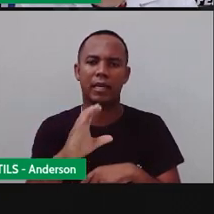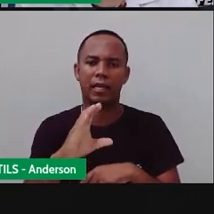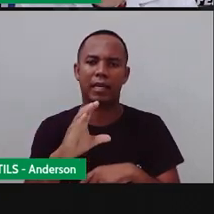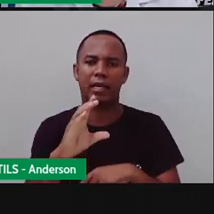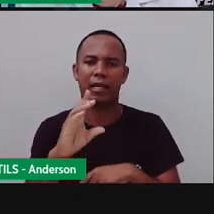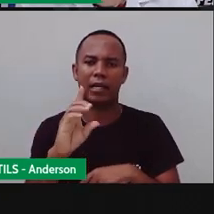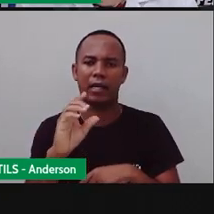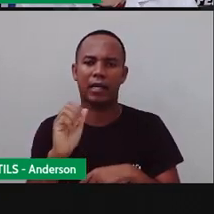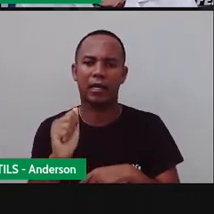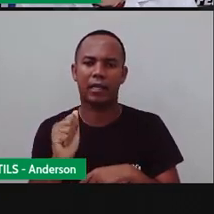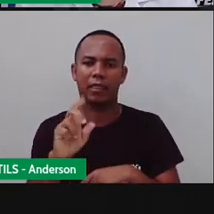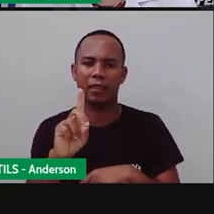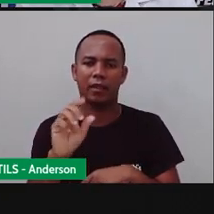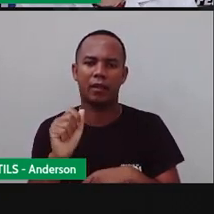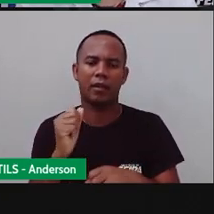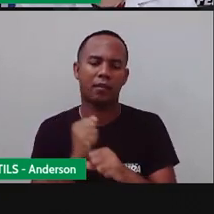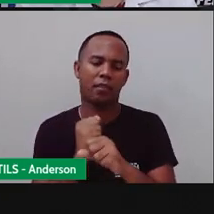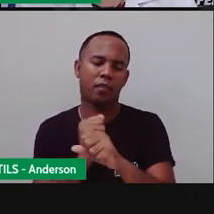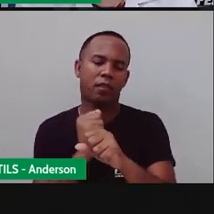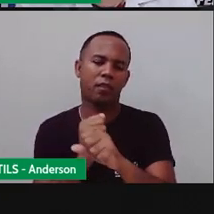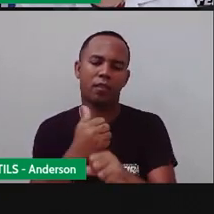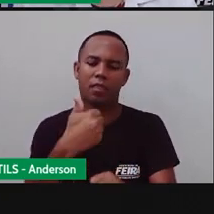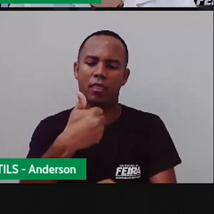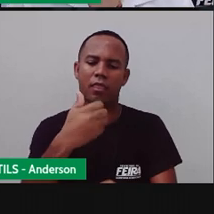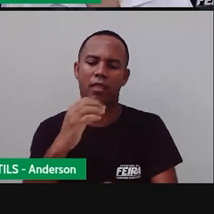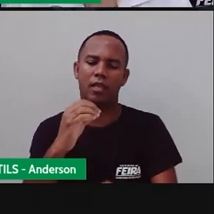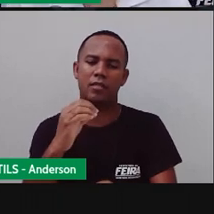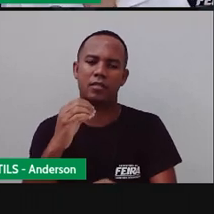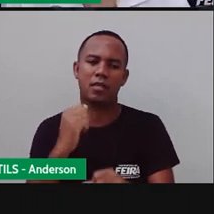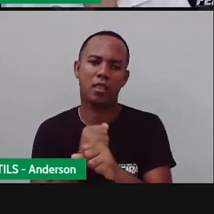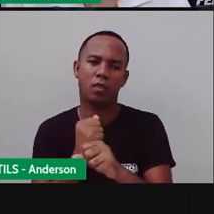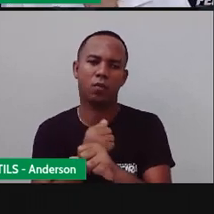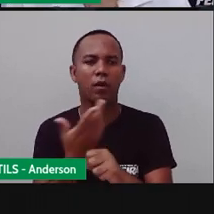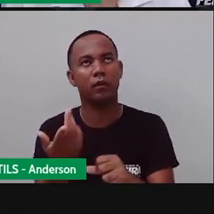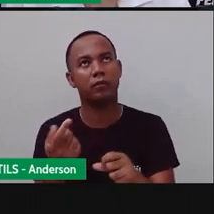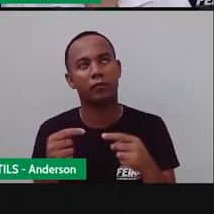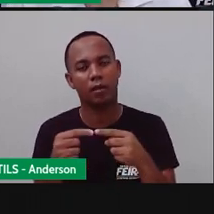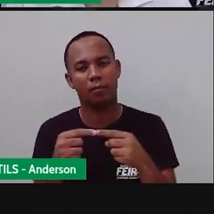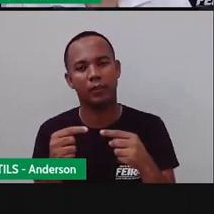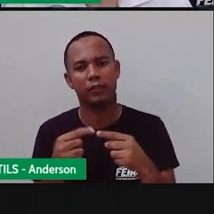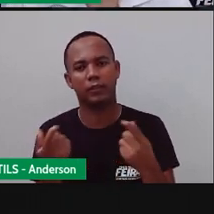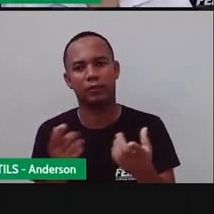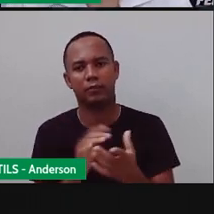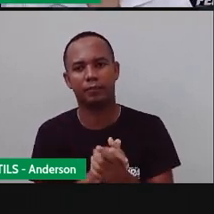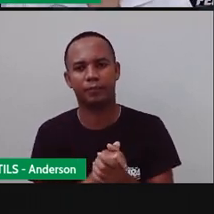10 anos, certo? Inclusive, a Pró também já falou sobre isso aqui.